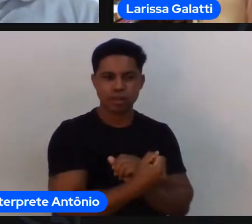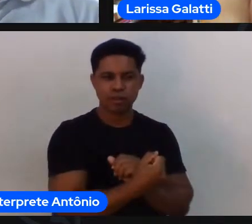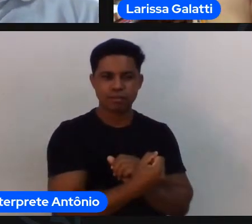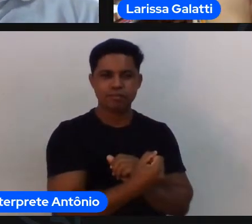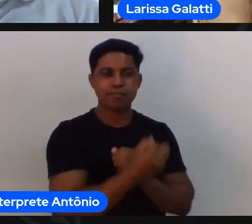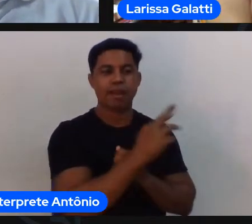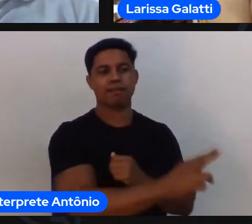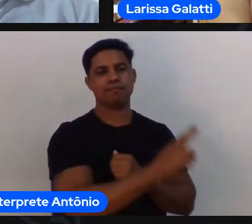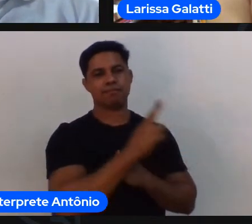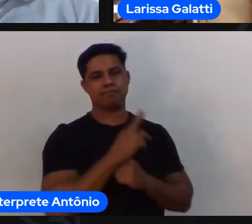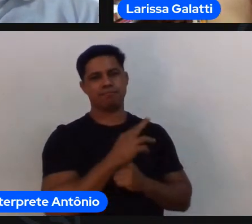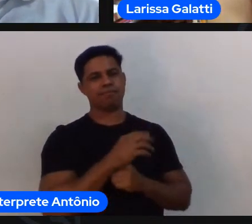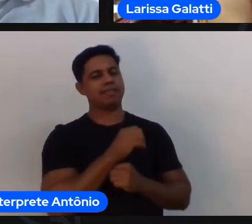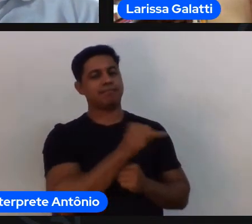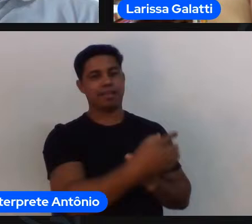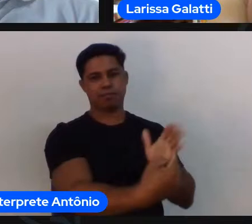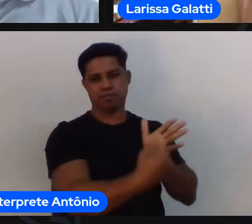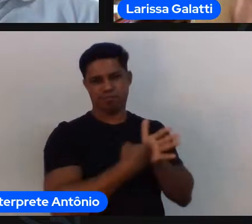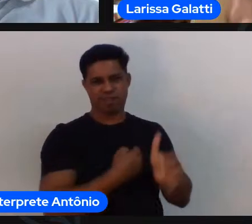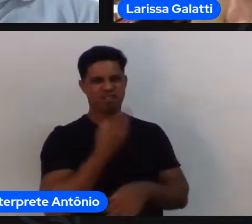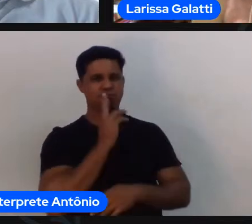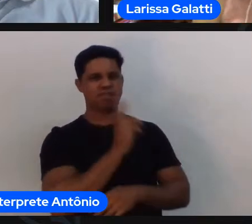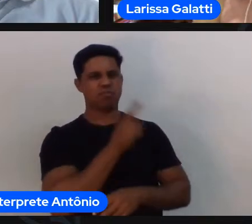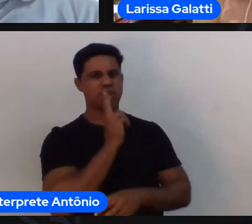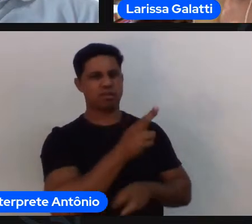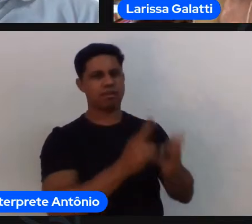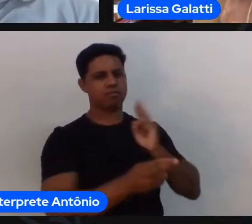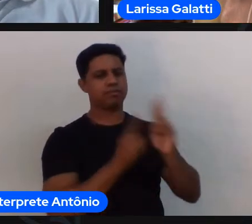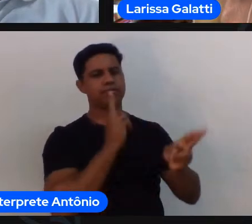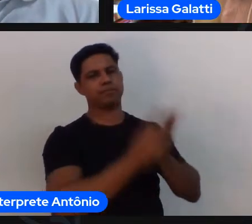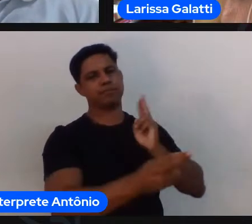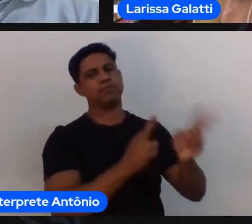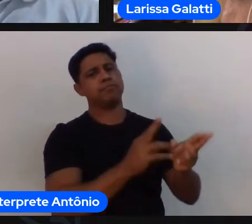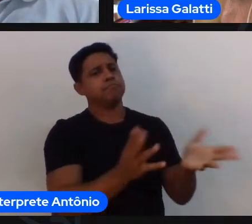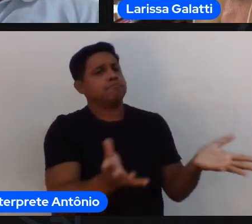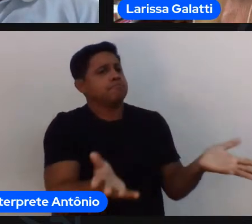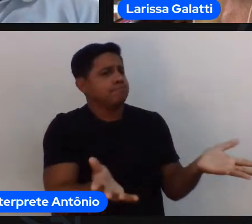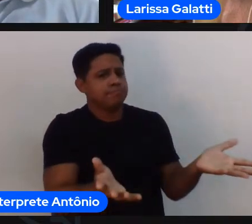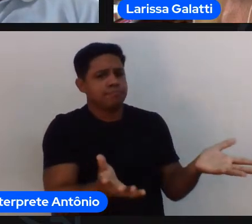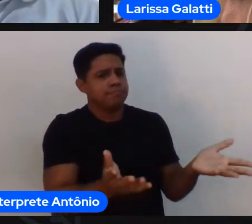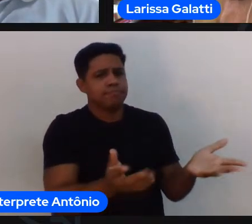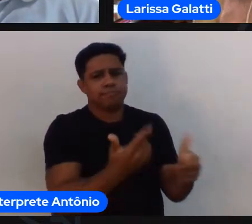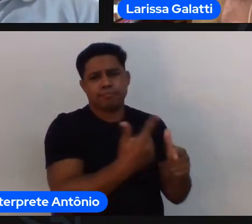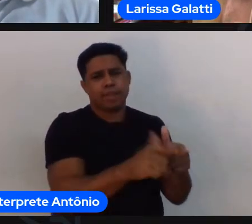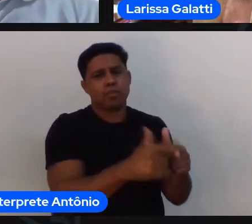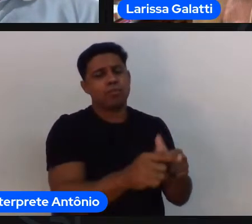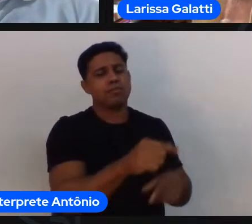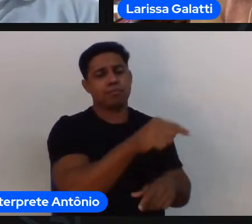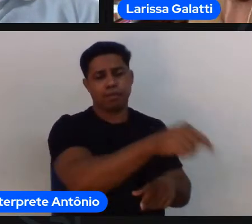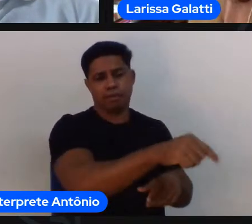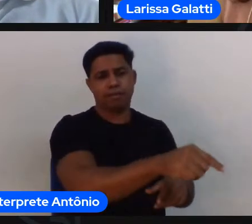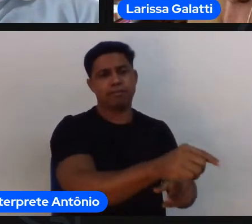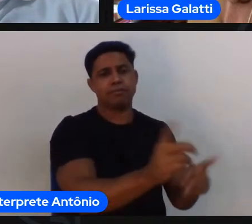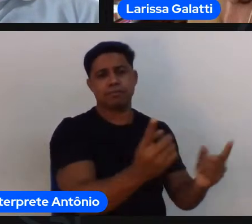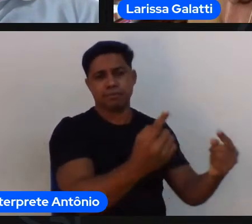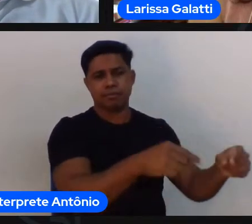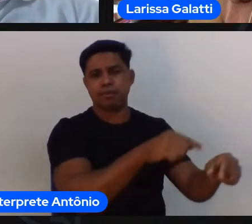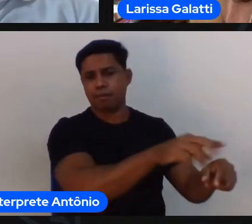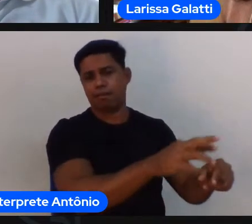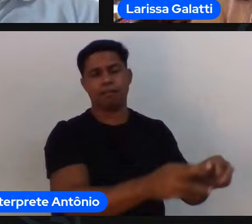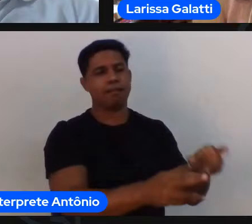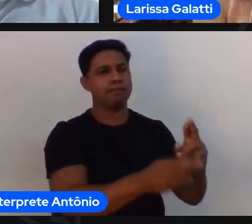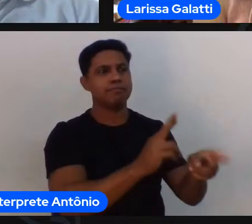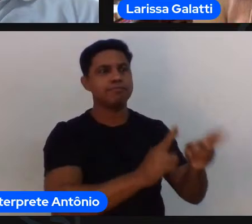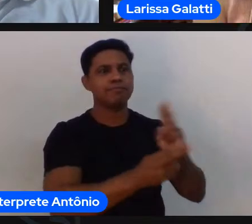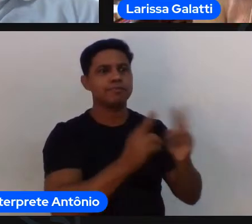passo para a esquerda que tinha dois defensores enquanto na direita não tinha ninguém tinha um colega livre ao invés de falar você passou